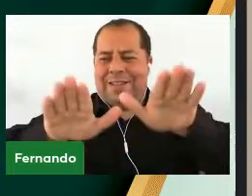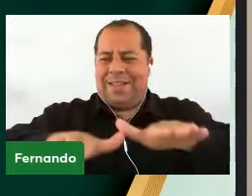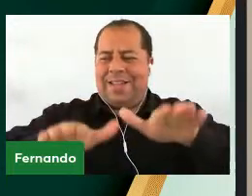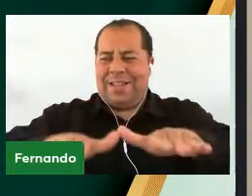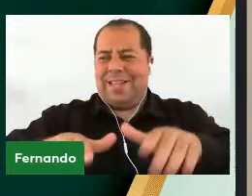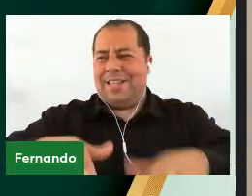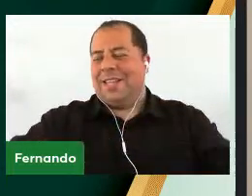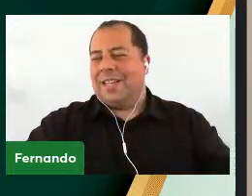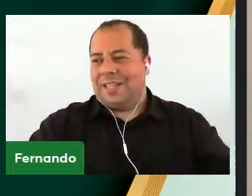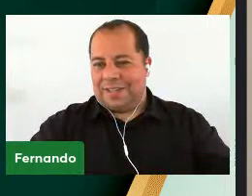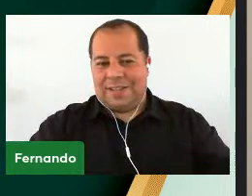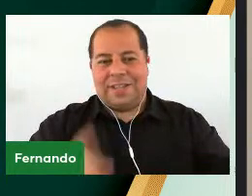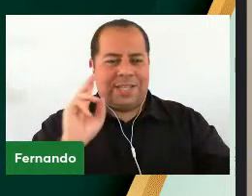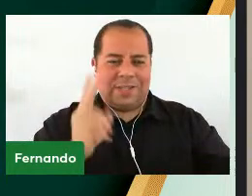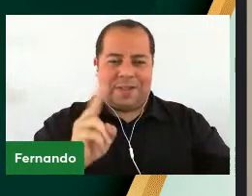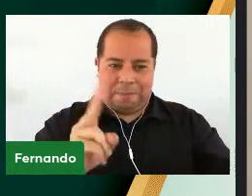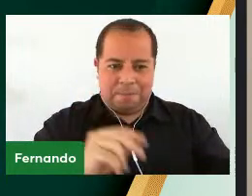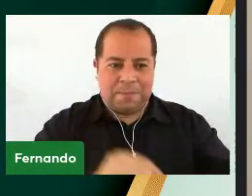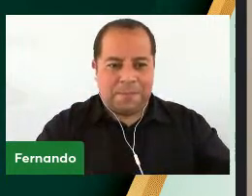Convidamos